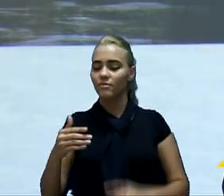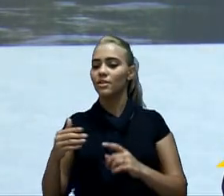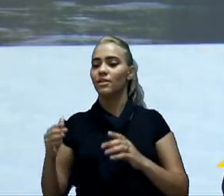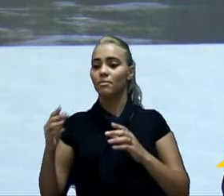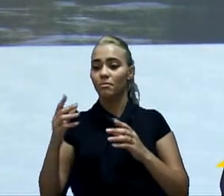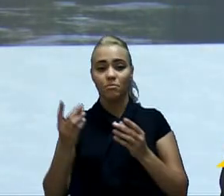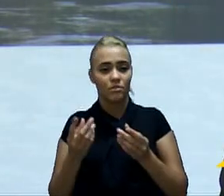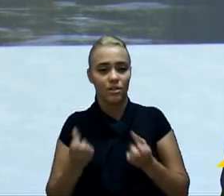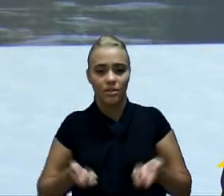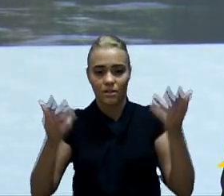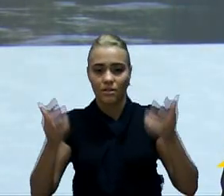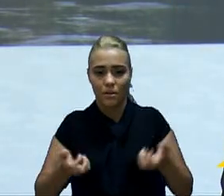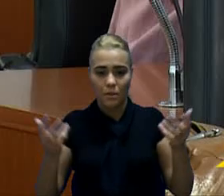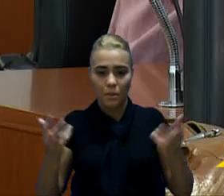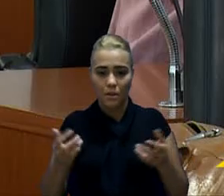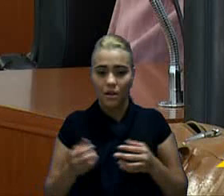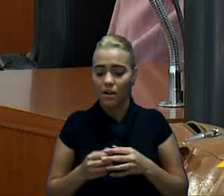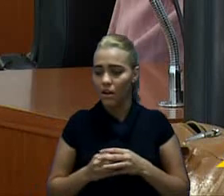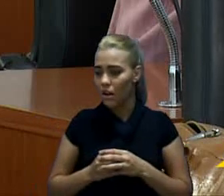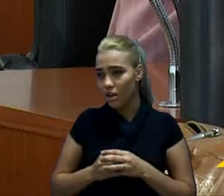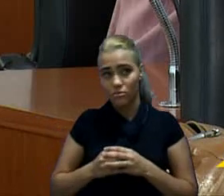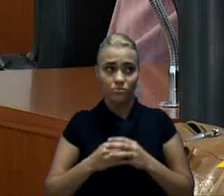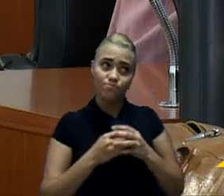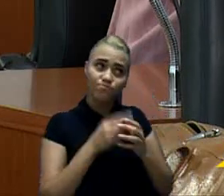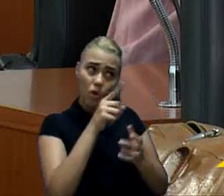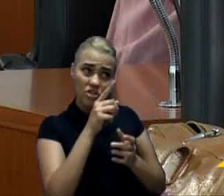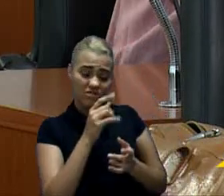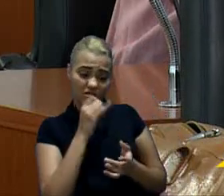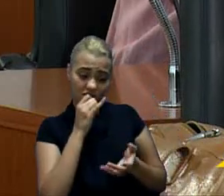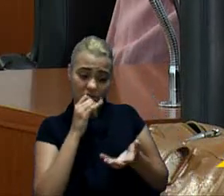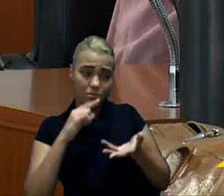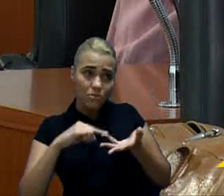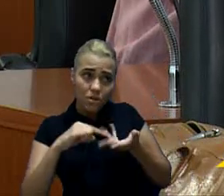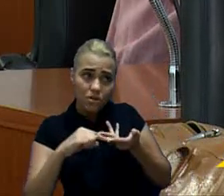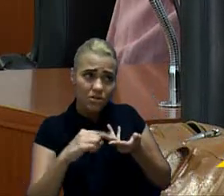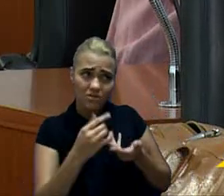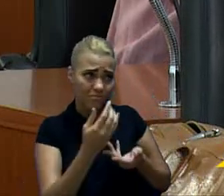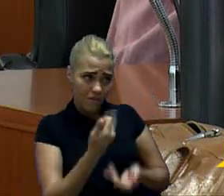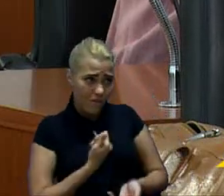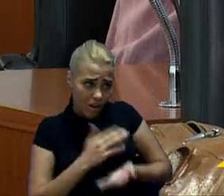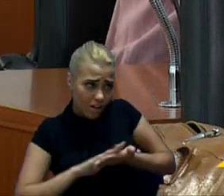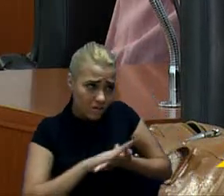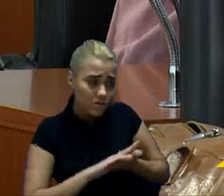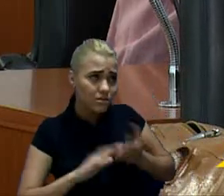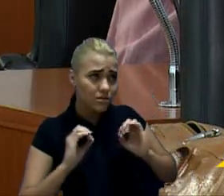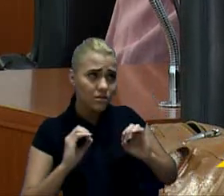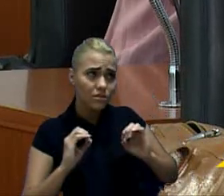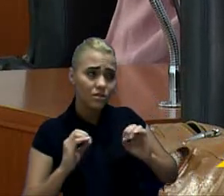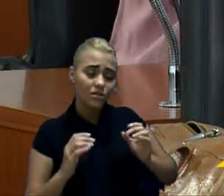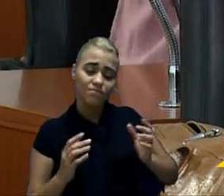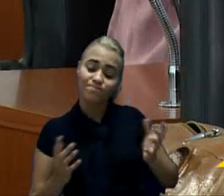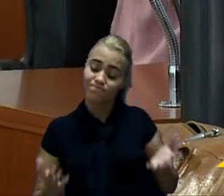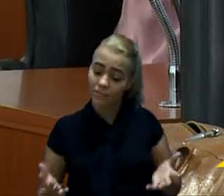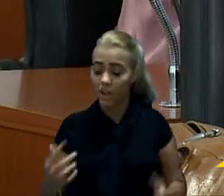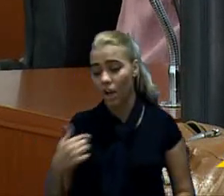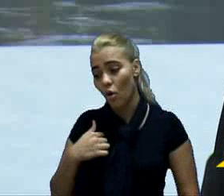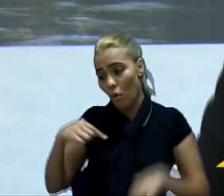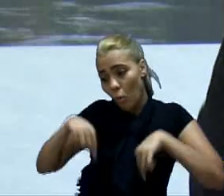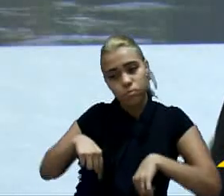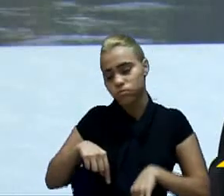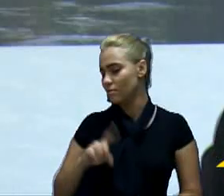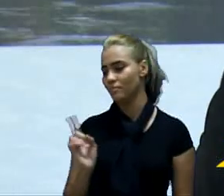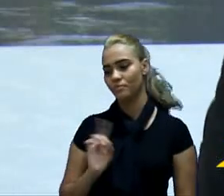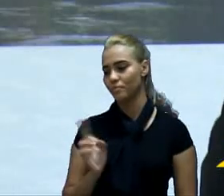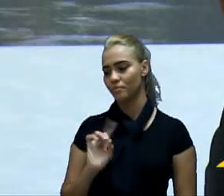chega despesas... O senhor não vai me dar nenhum exemplo significativo? Eu precisaria... Eu prometo lhe passar, mas eu